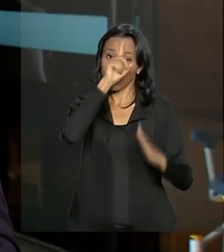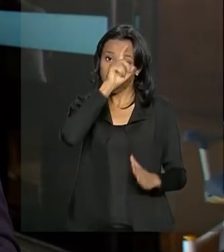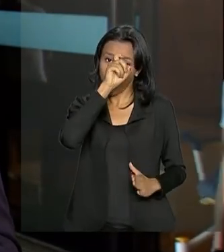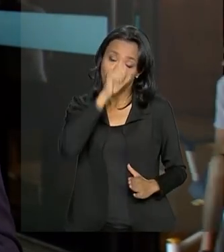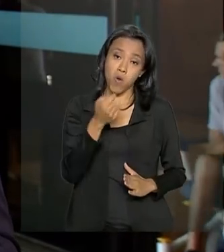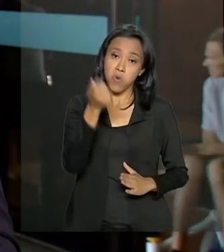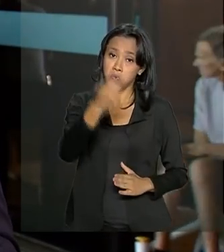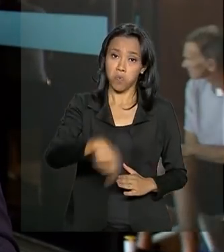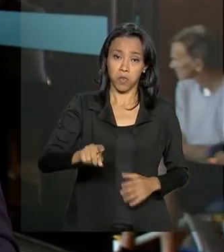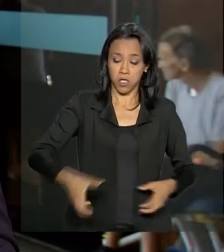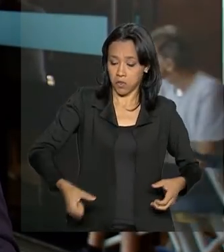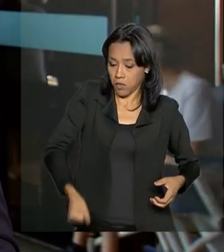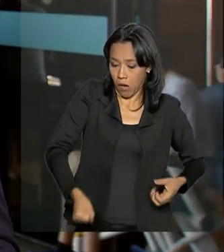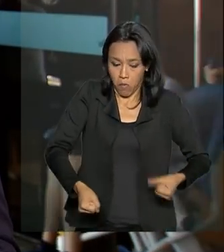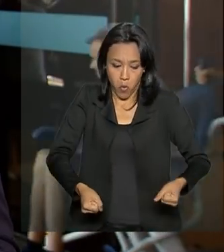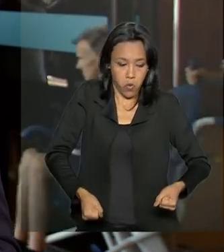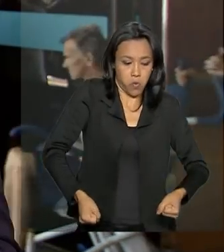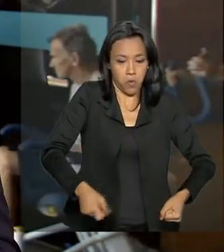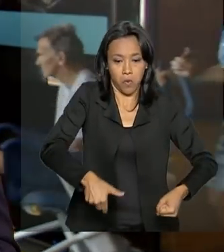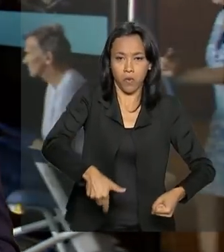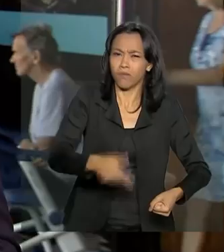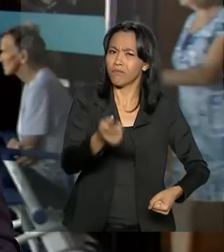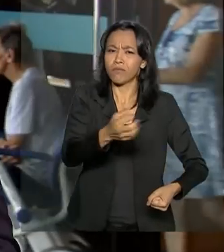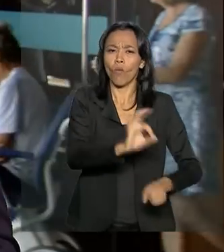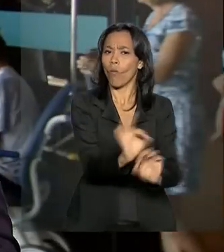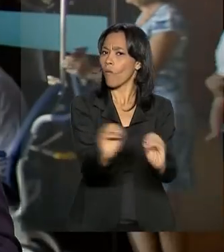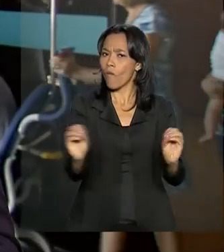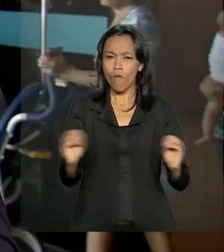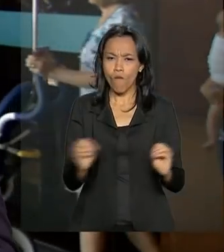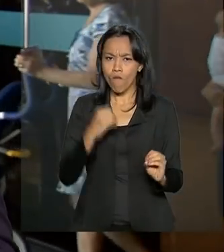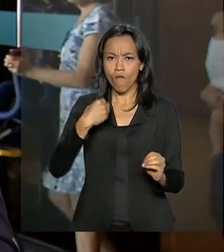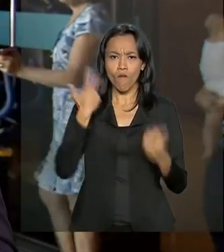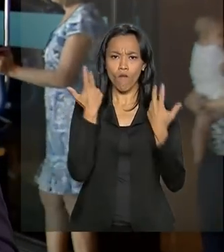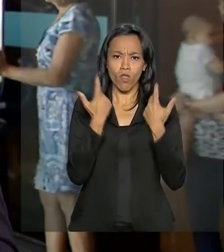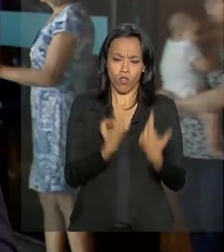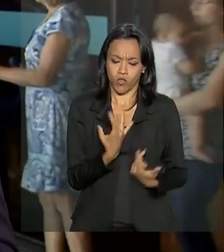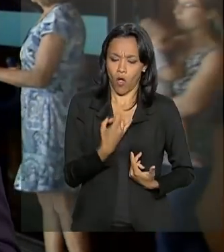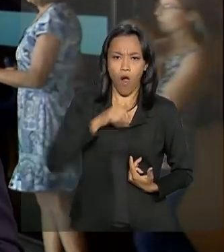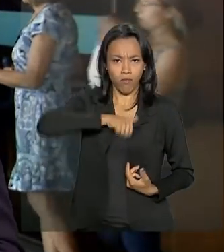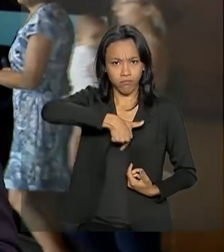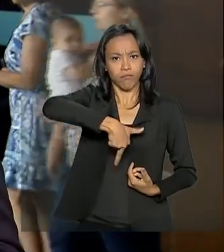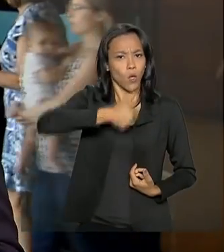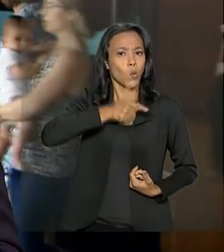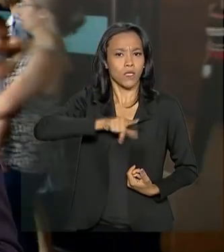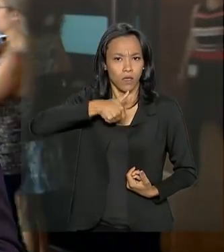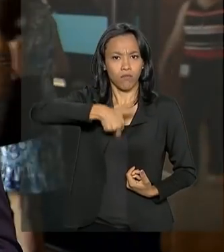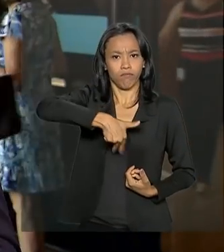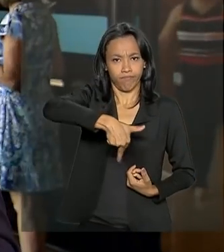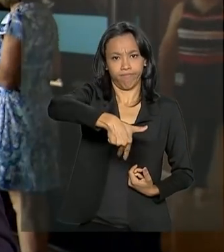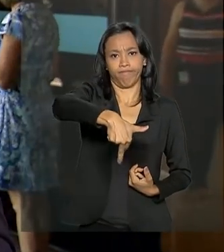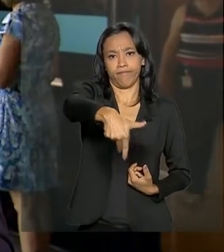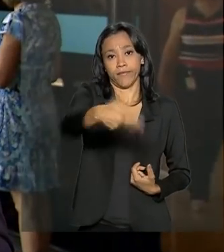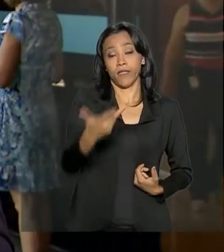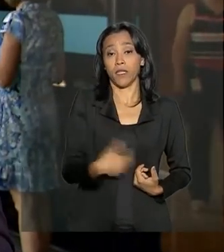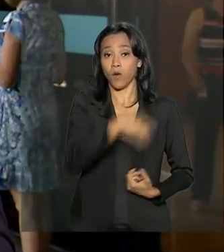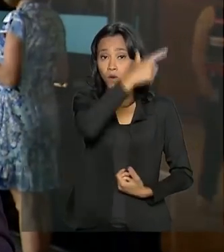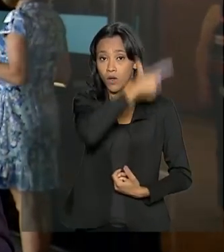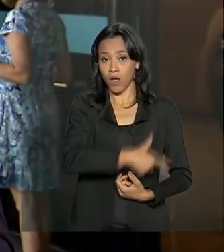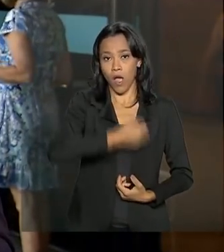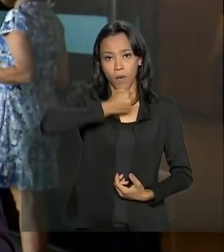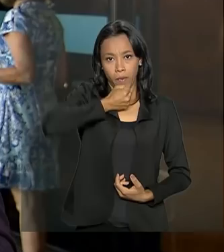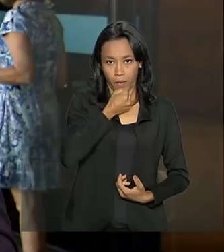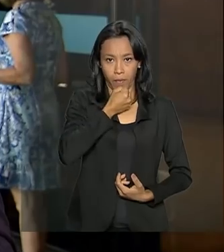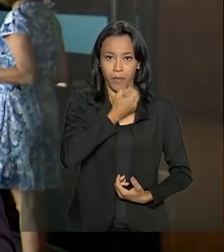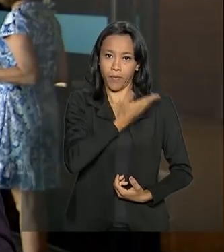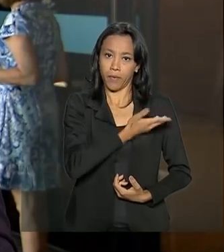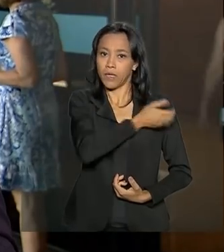utilização de nenhum tipo de apoio Aqueles aparelhos que são conhecidos como andadores O porta-voz da presidência da República, Otávio